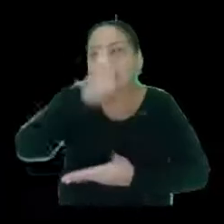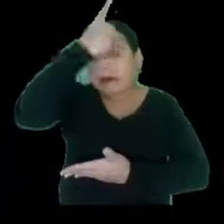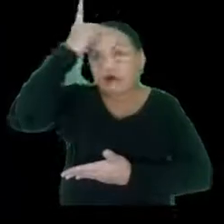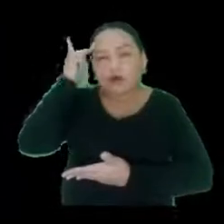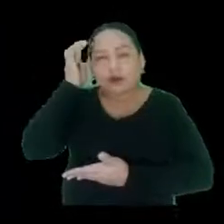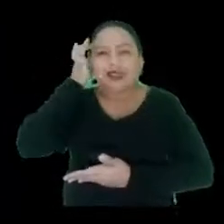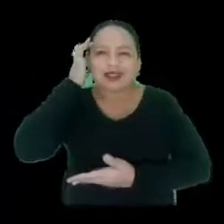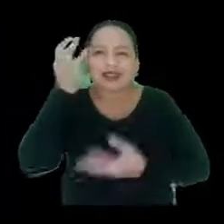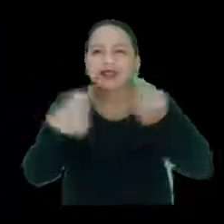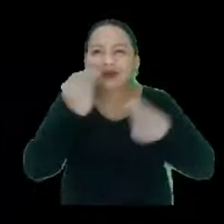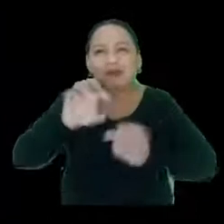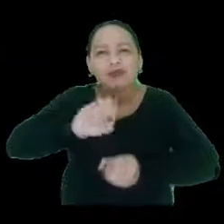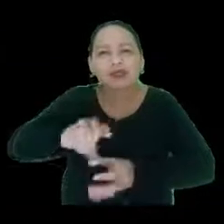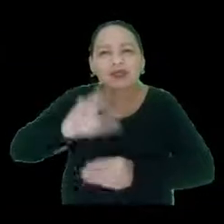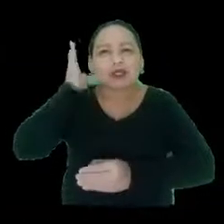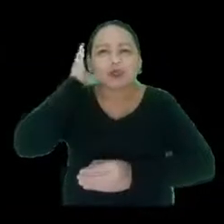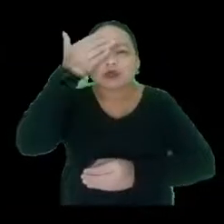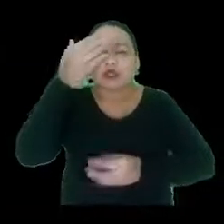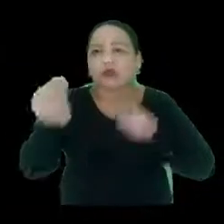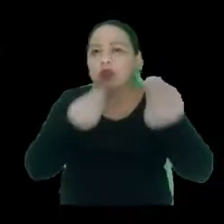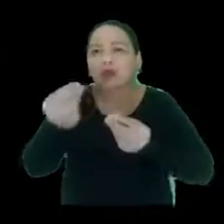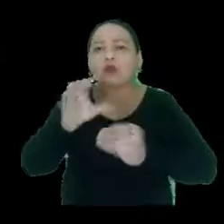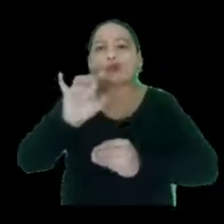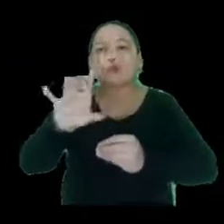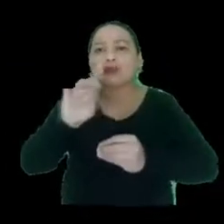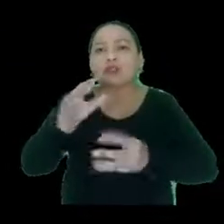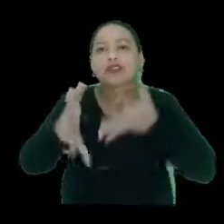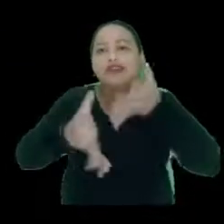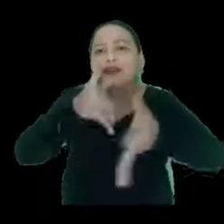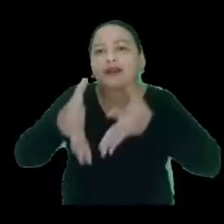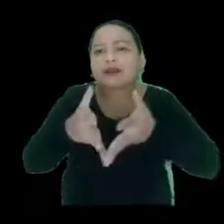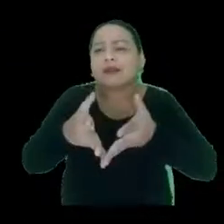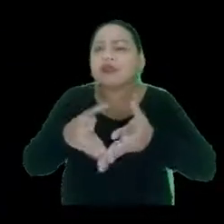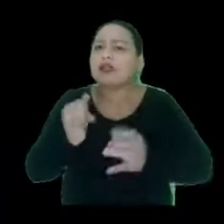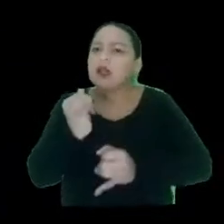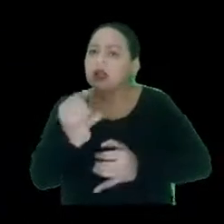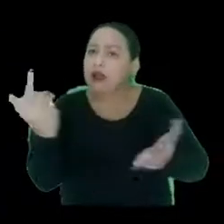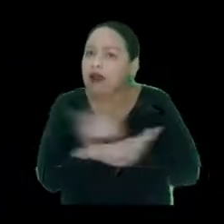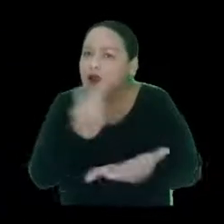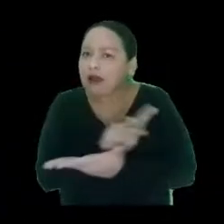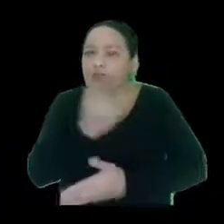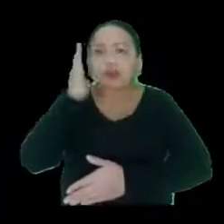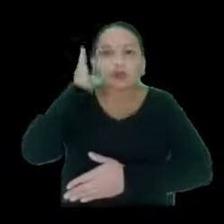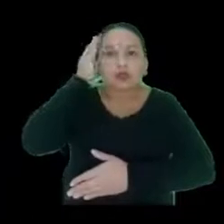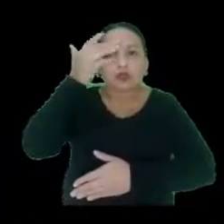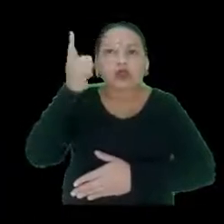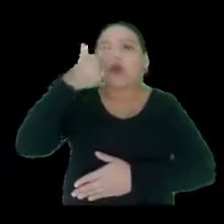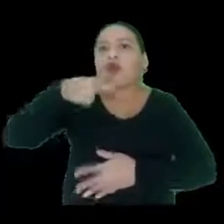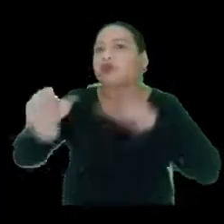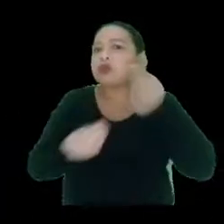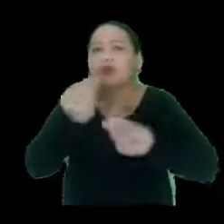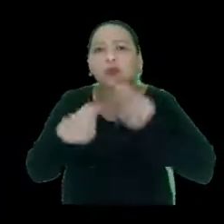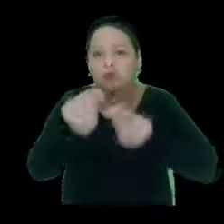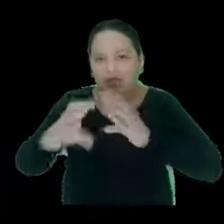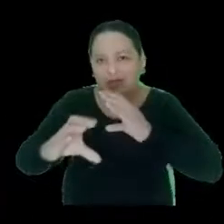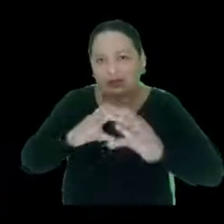pensa que trabalhar com o surdo-cego é apenas saber libras. E está errado, né? A gente tem muito surdo-cego que usa